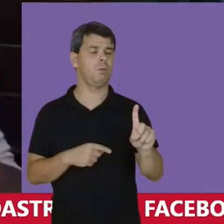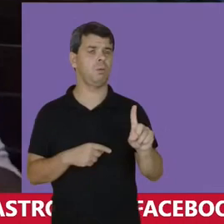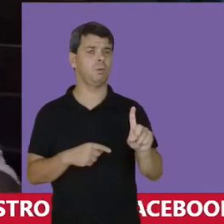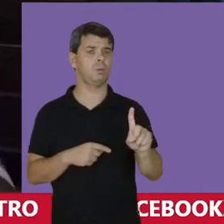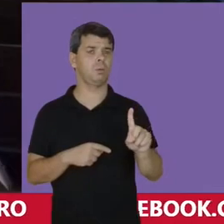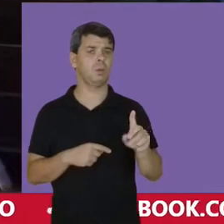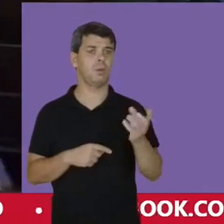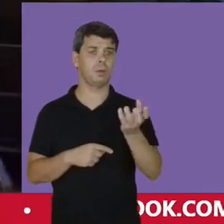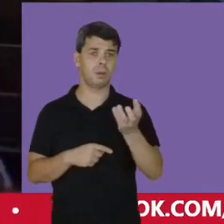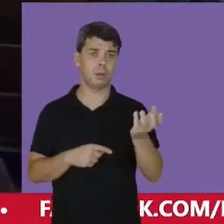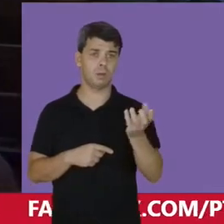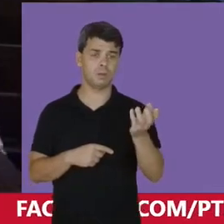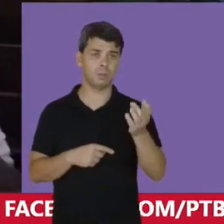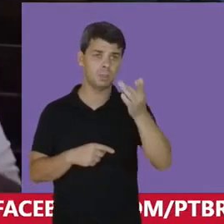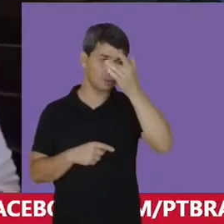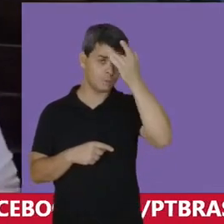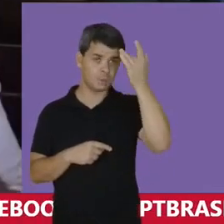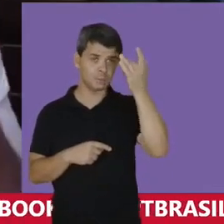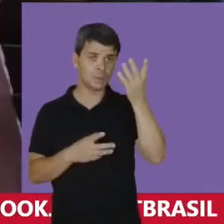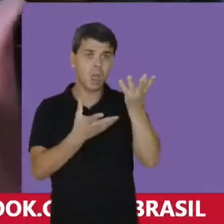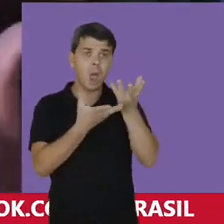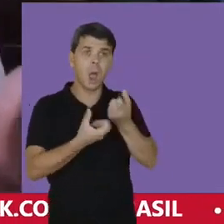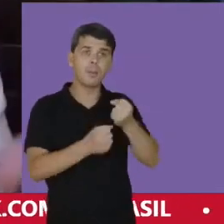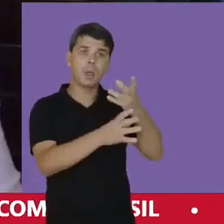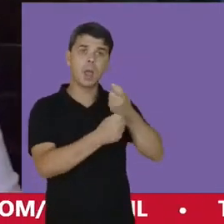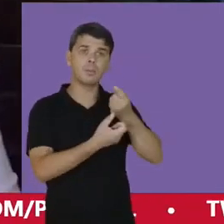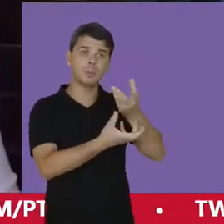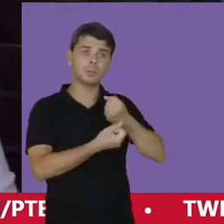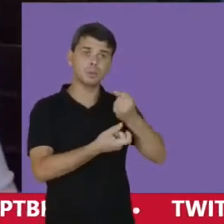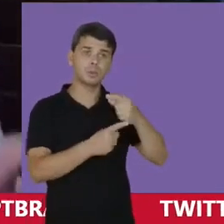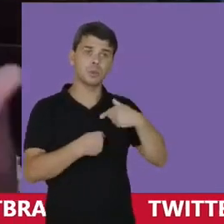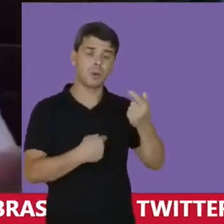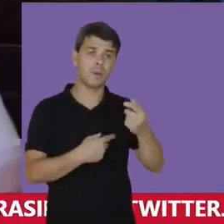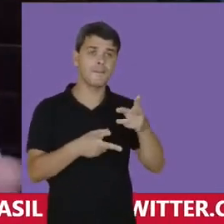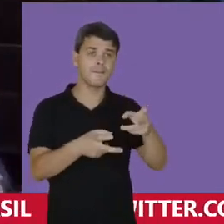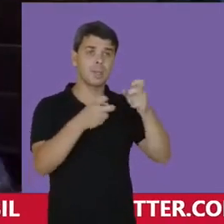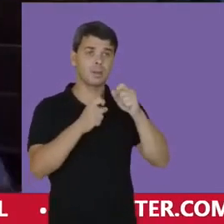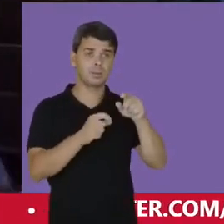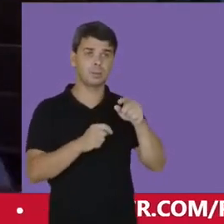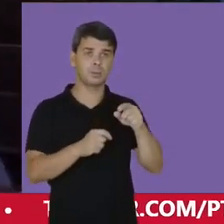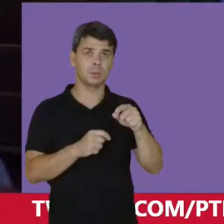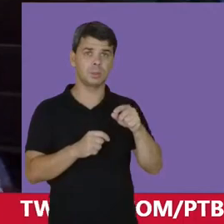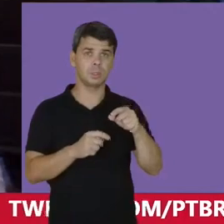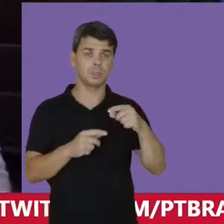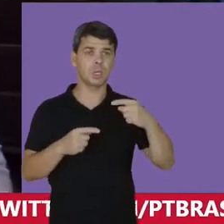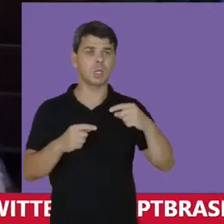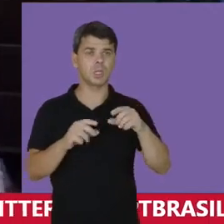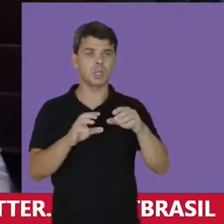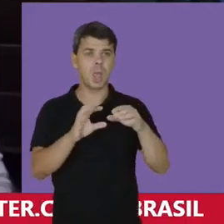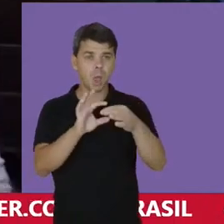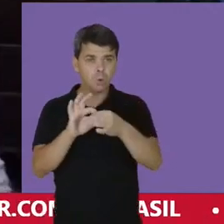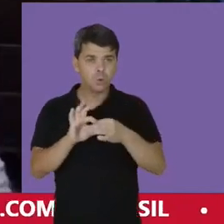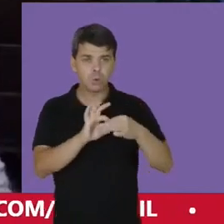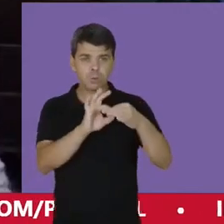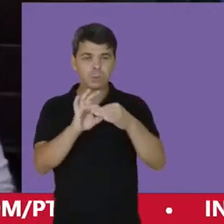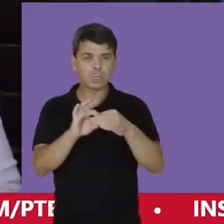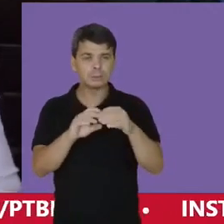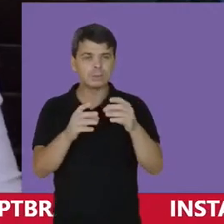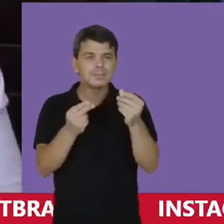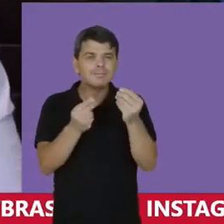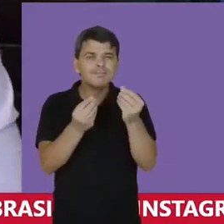laços A gente quer Que as pessoas Absorbam isso E possam perceber Que na coletividade Na